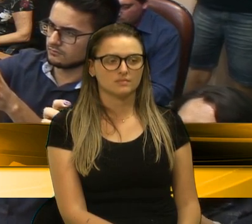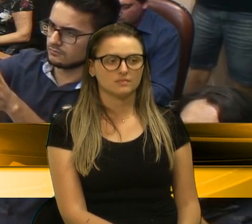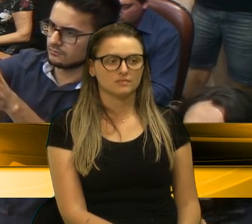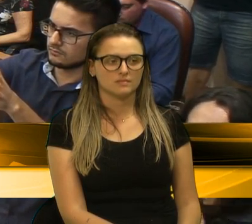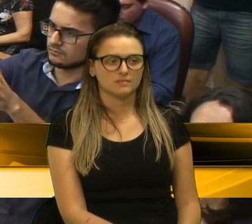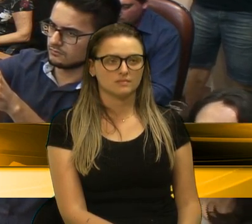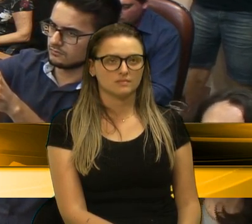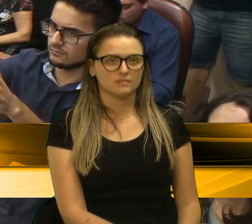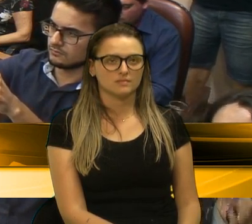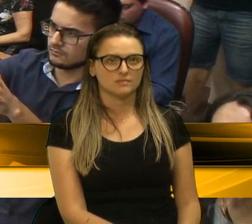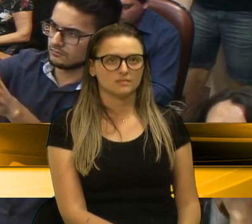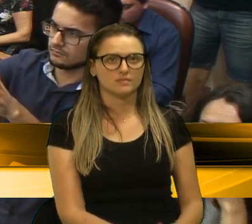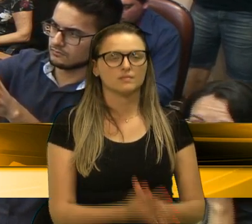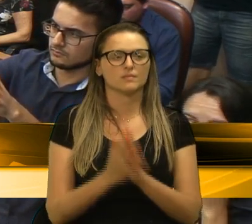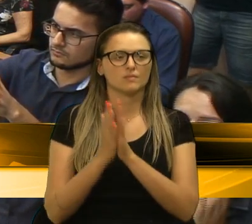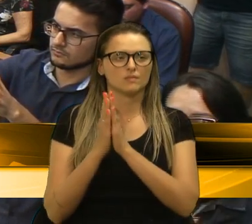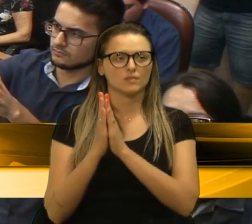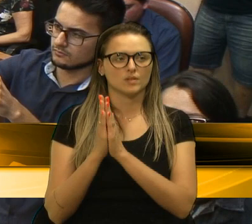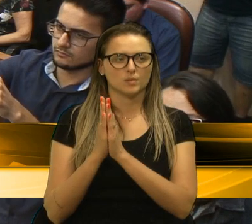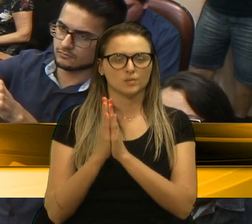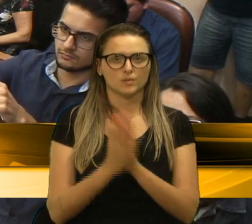Por favor pessoal